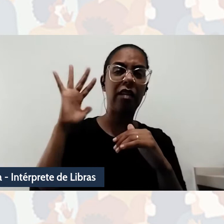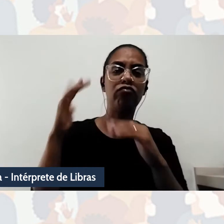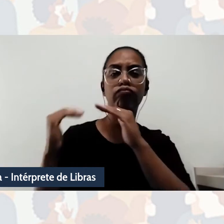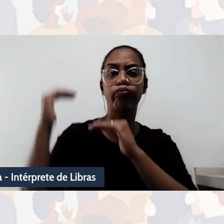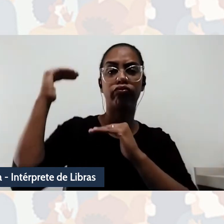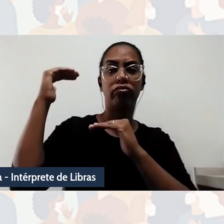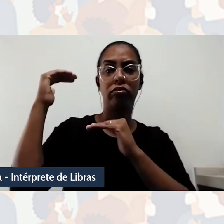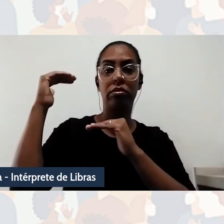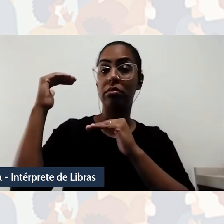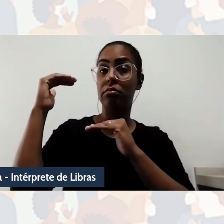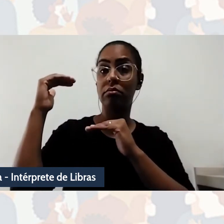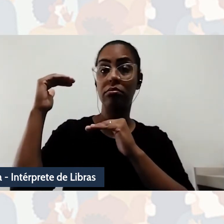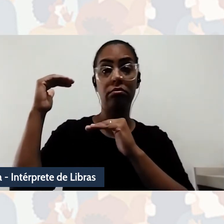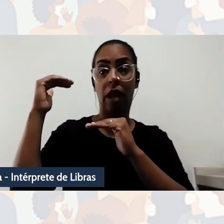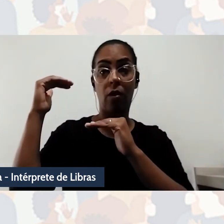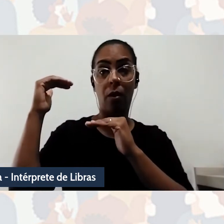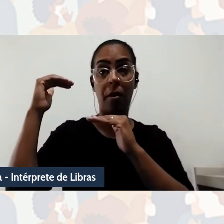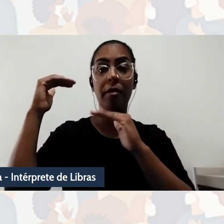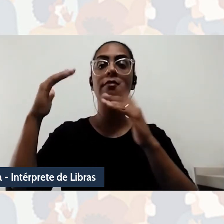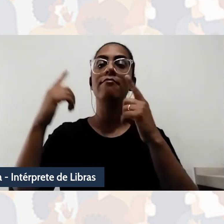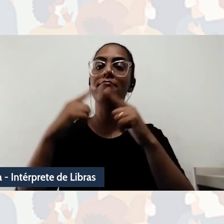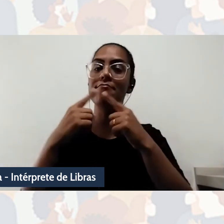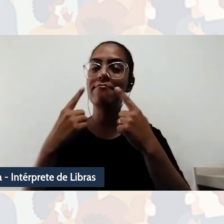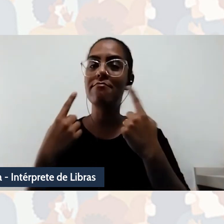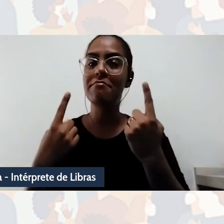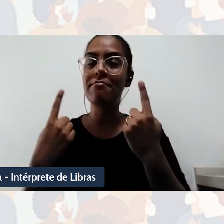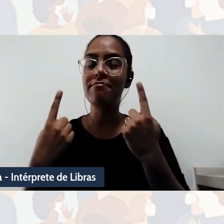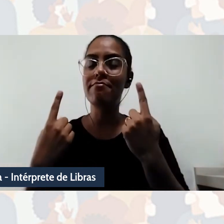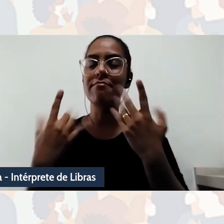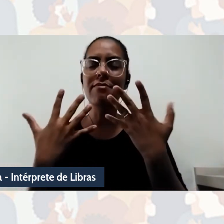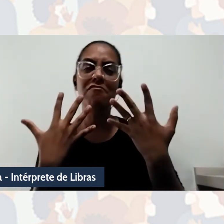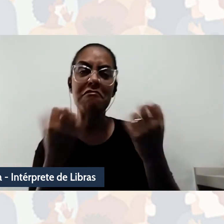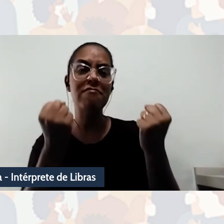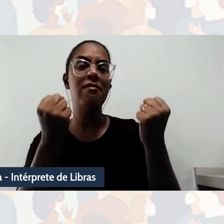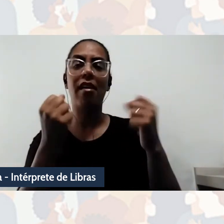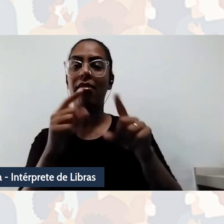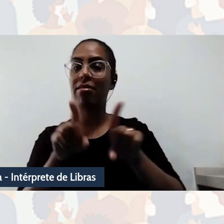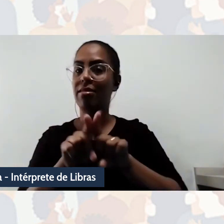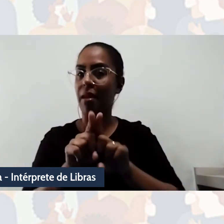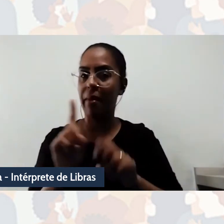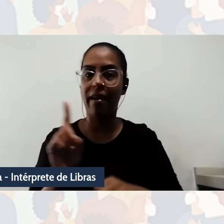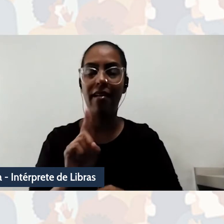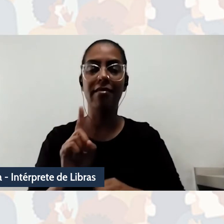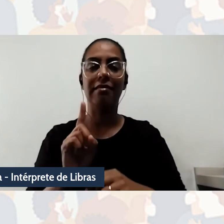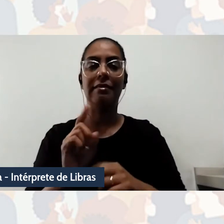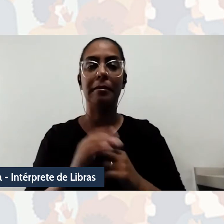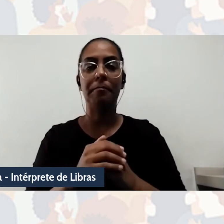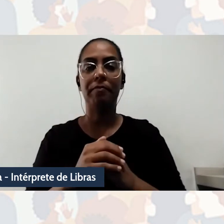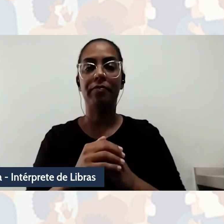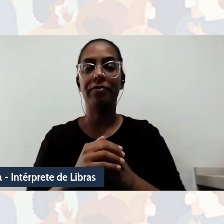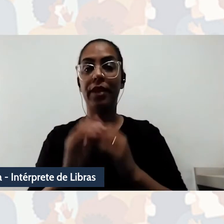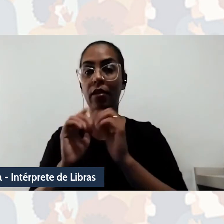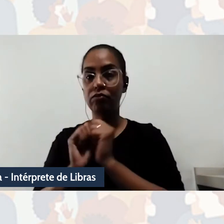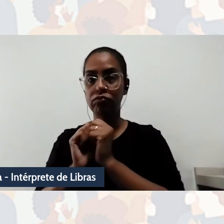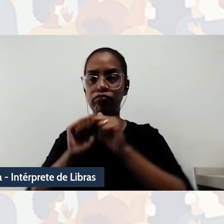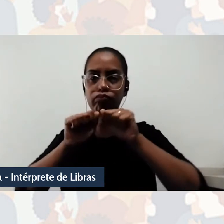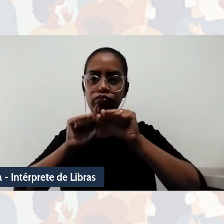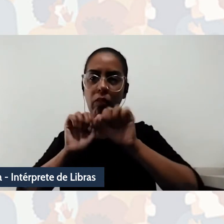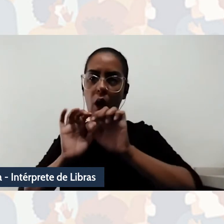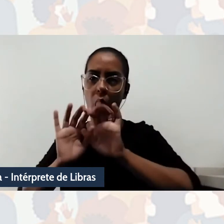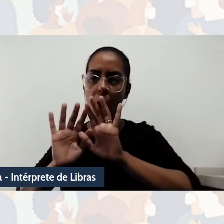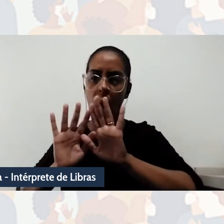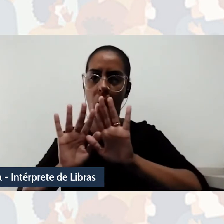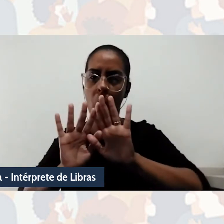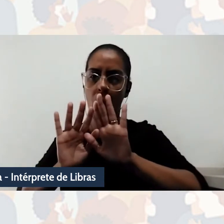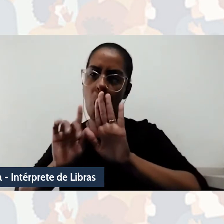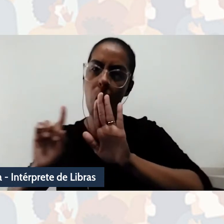reafirmada, estando com e caminhando entre agentes, entre as pessoas e não na frente delas, percebendo